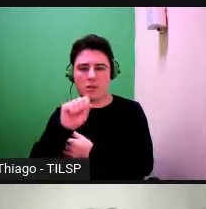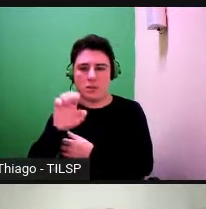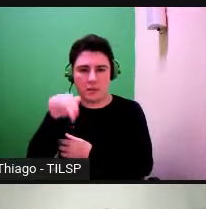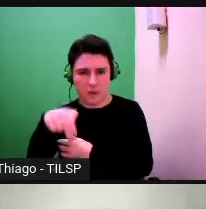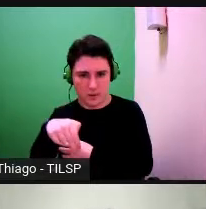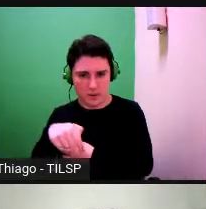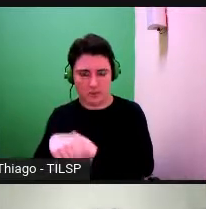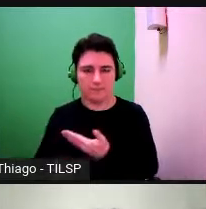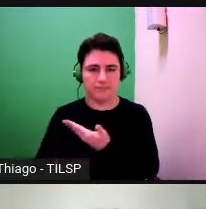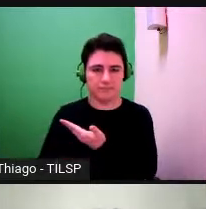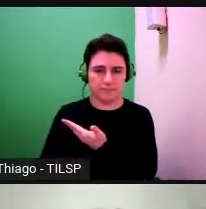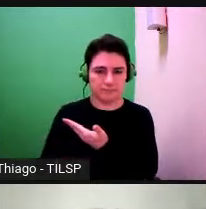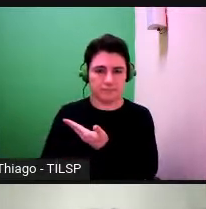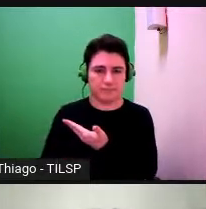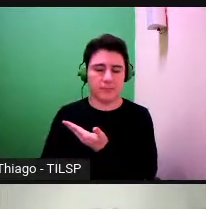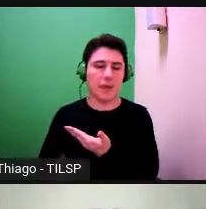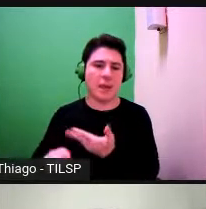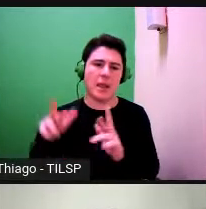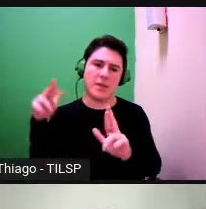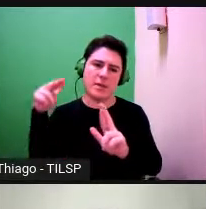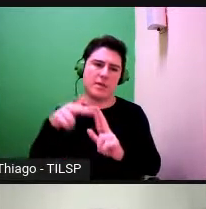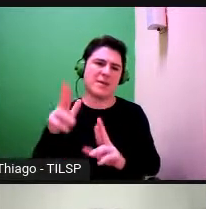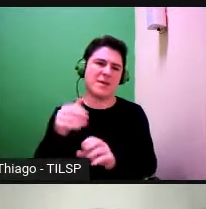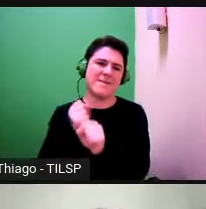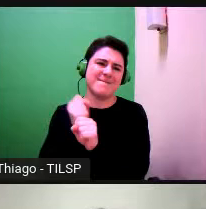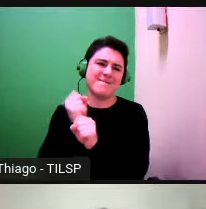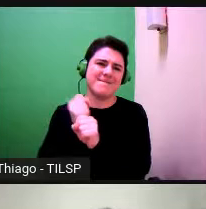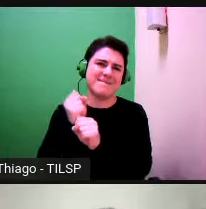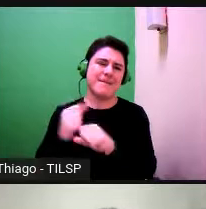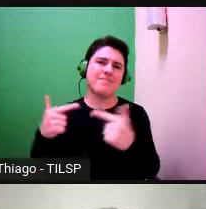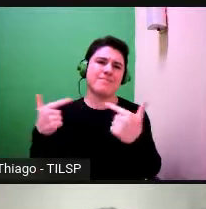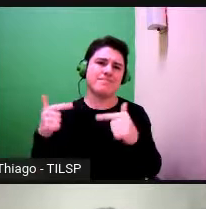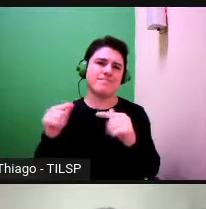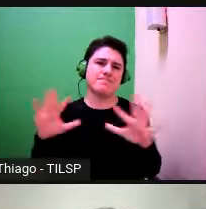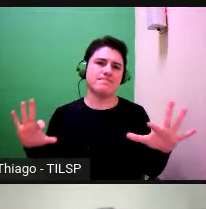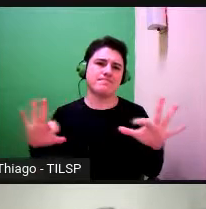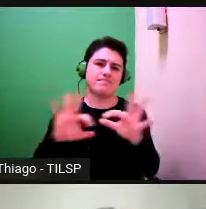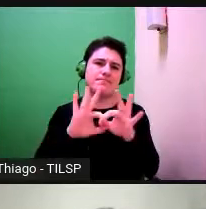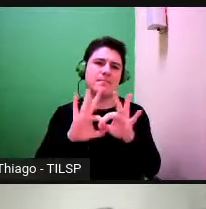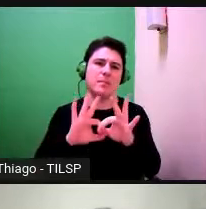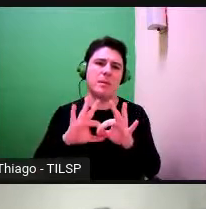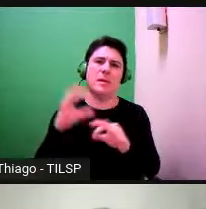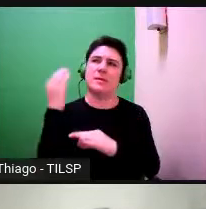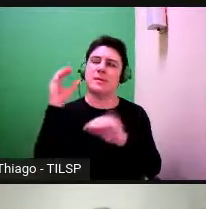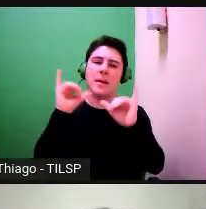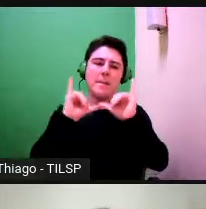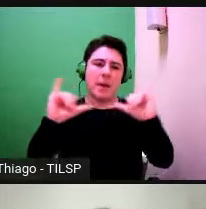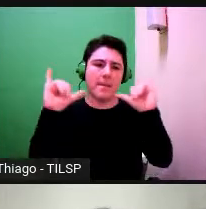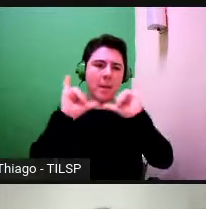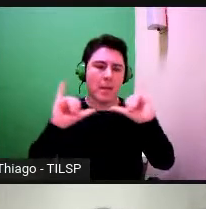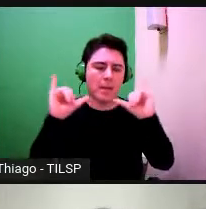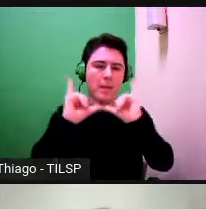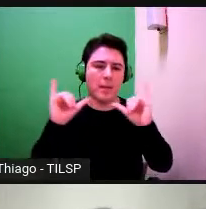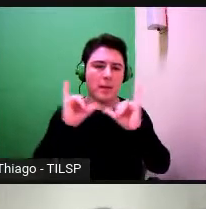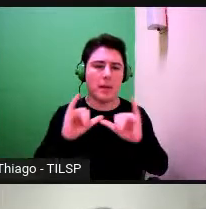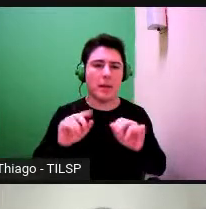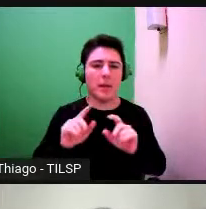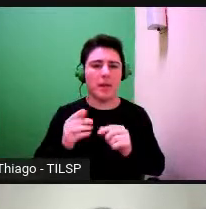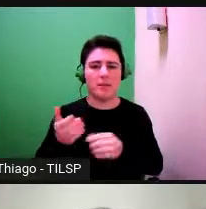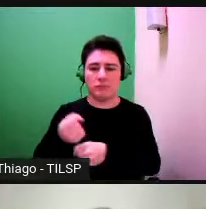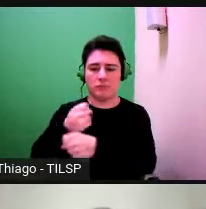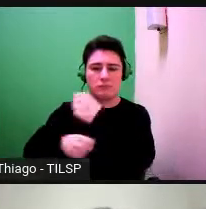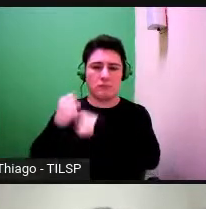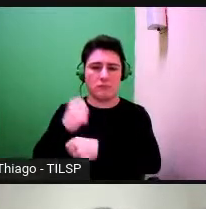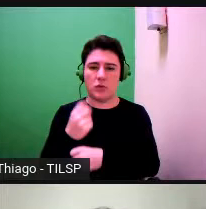Sophie Moapan é uma referência, há muitos anos que tem trabalhos ligados com a questão da divulgação científica. Neste texto de 2016,